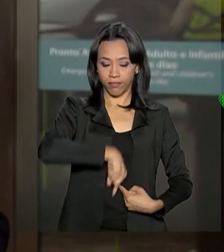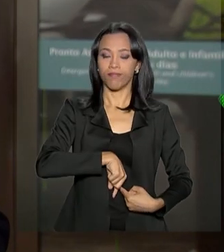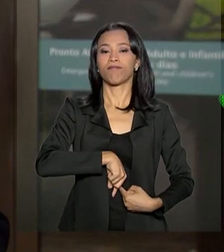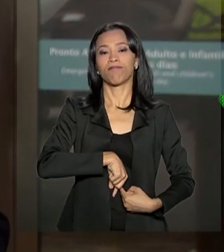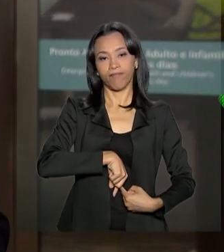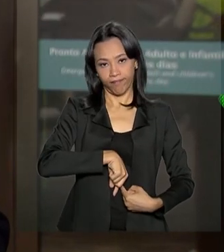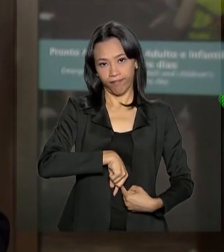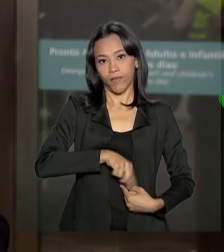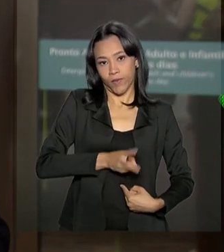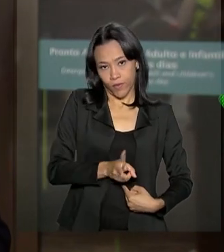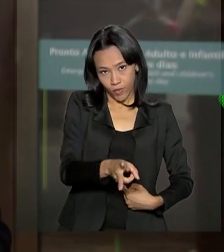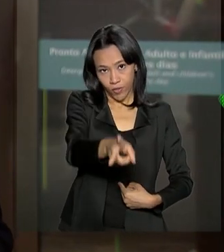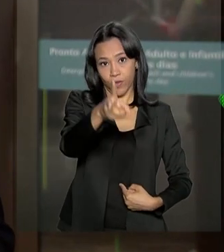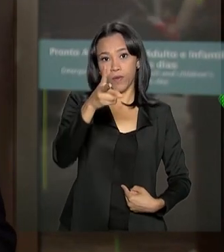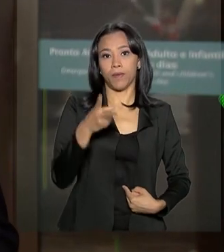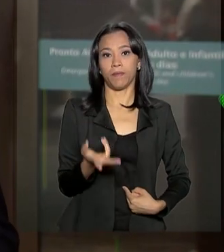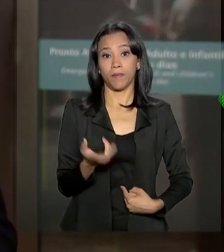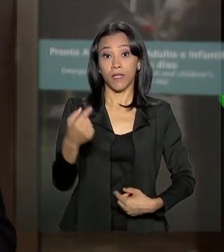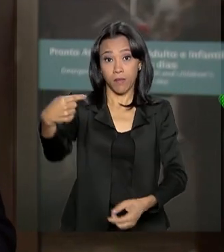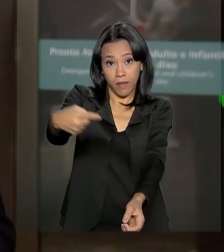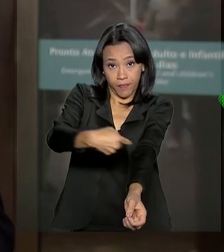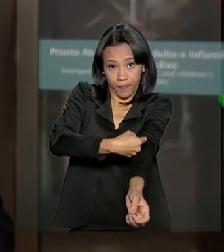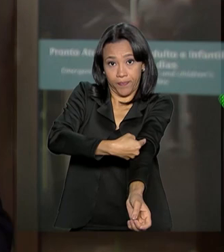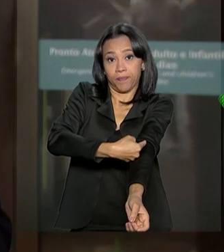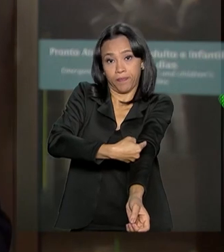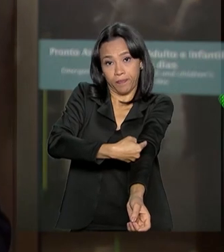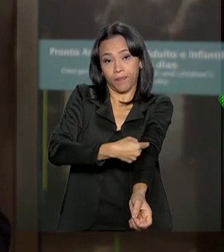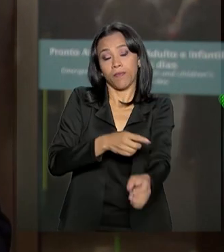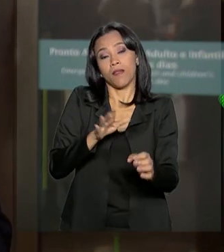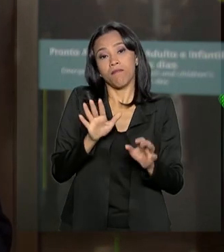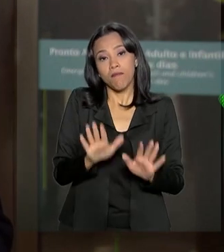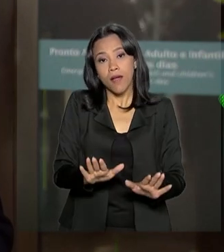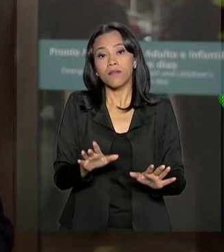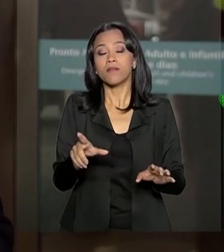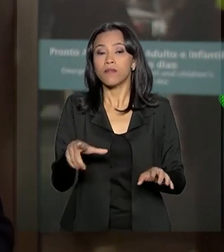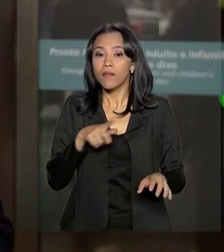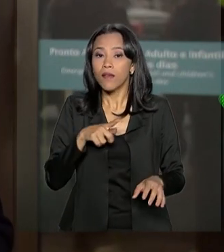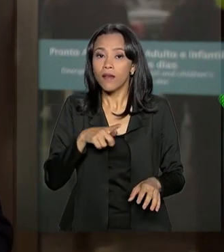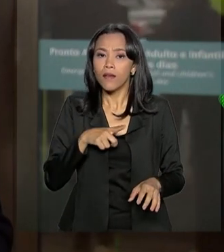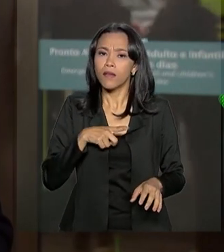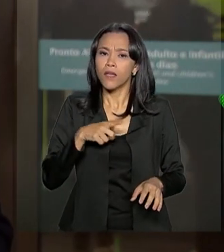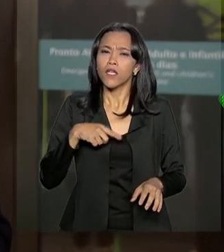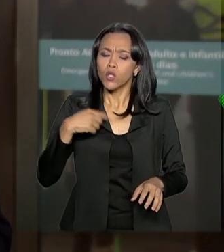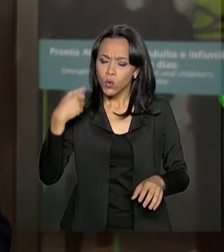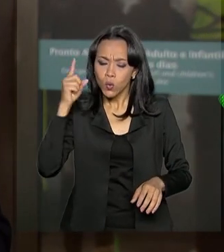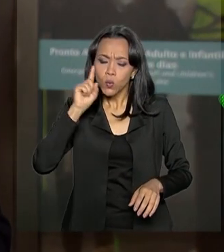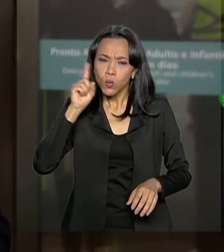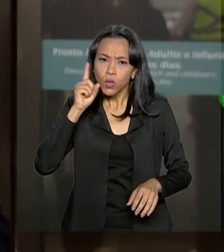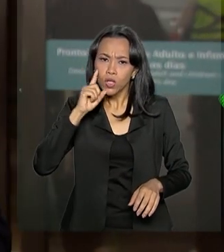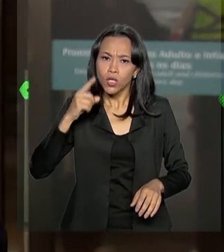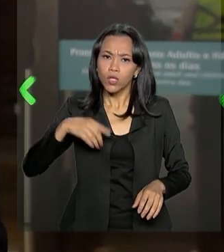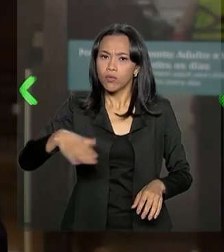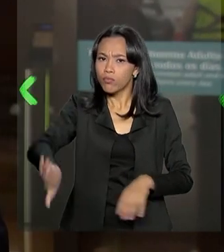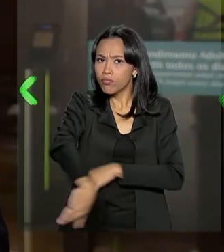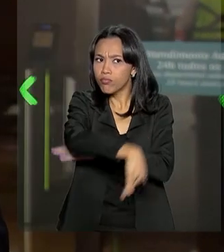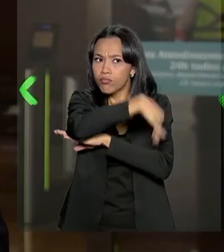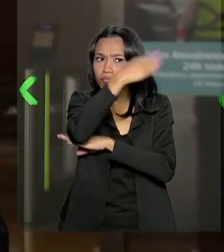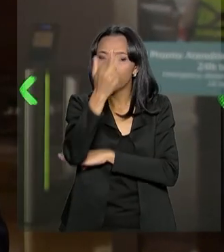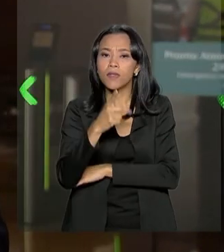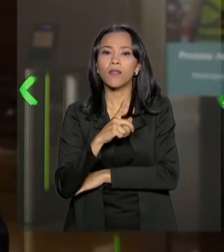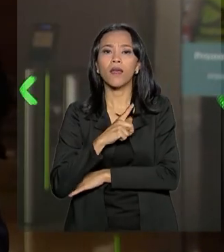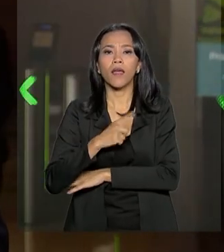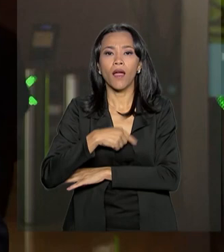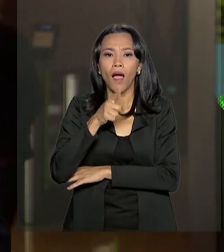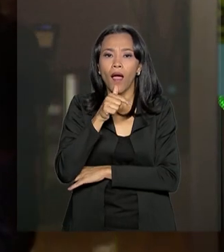parenteral, ou seja, pela veia, mas também recebe líquidos ao longo de todo o dia, principalmente